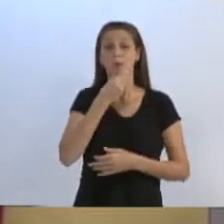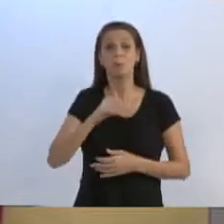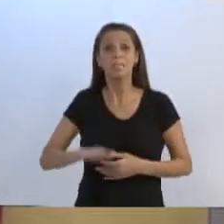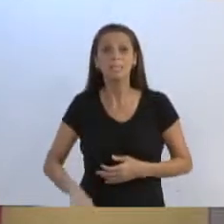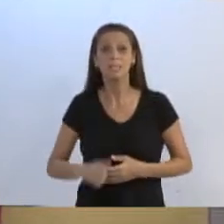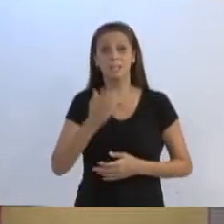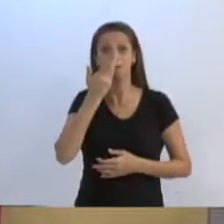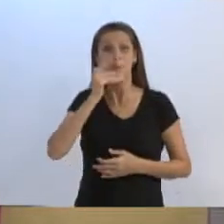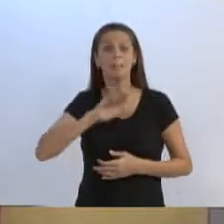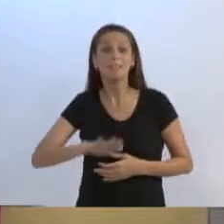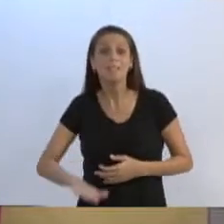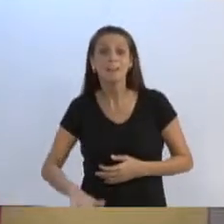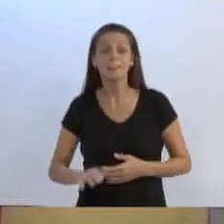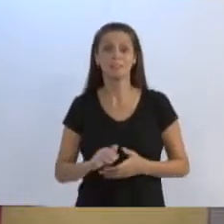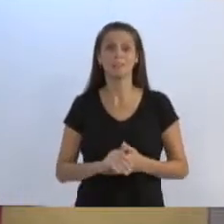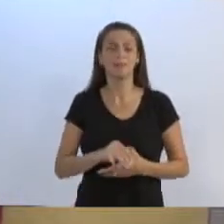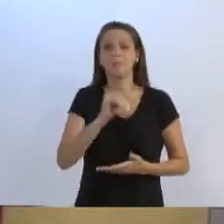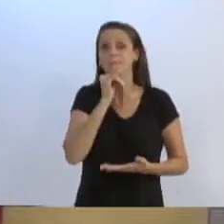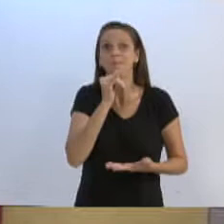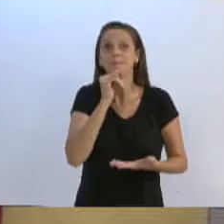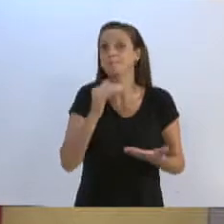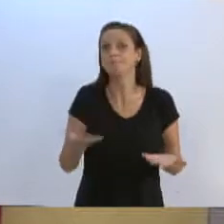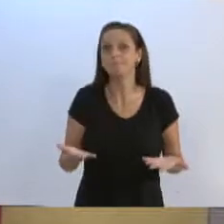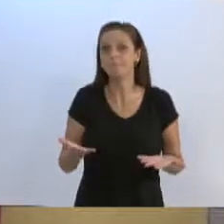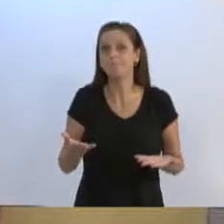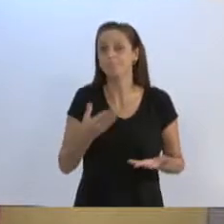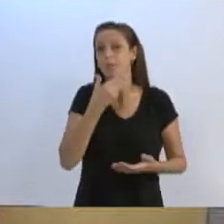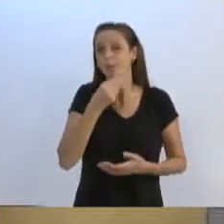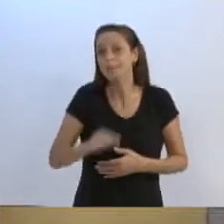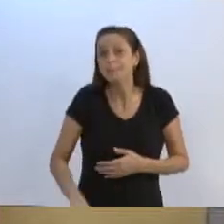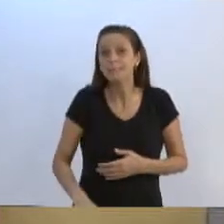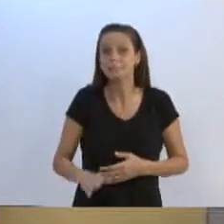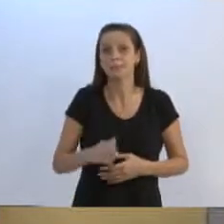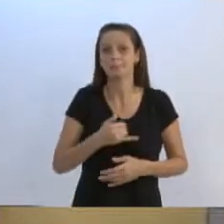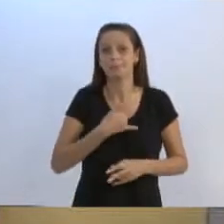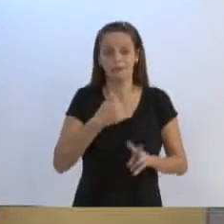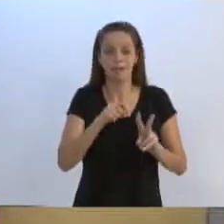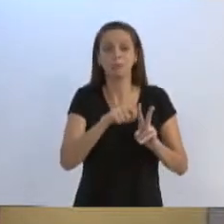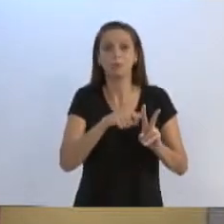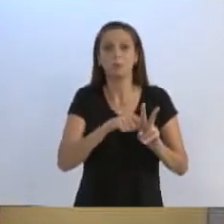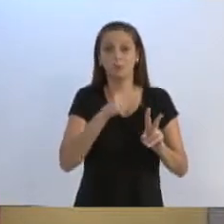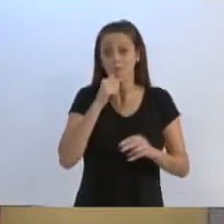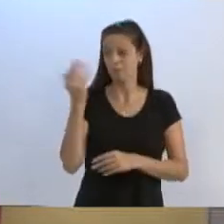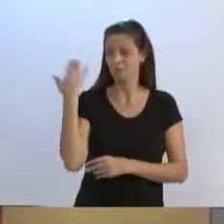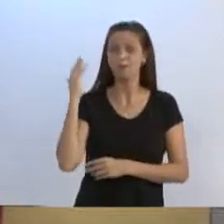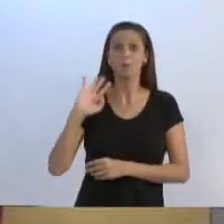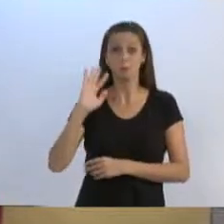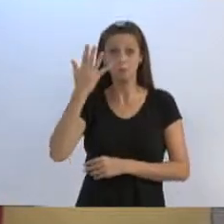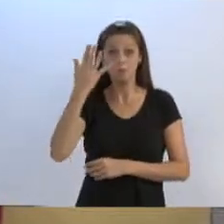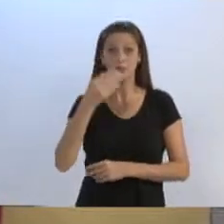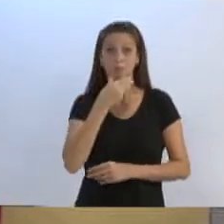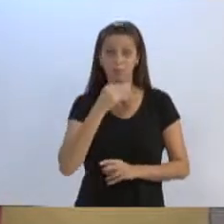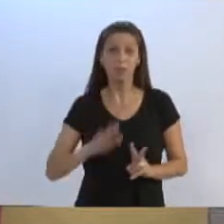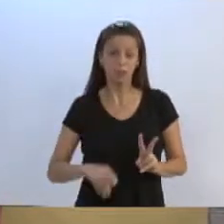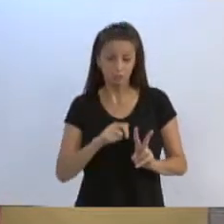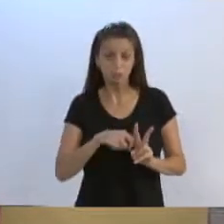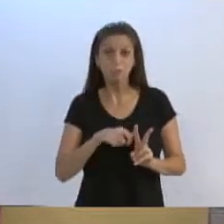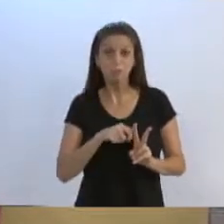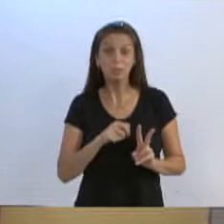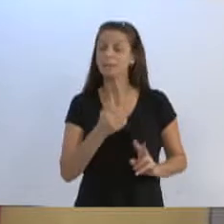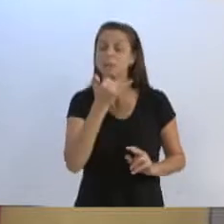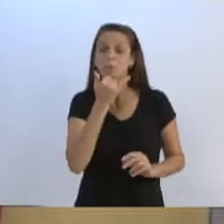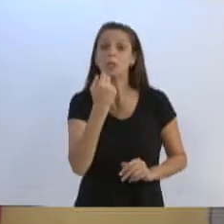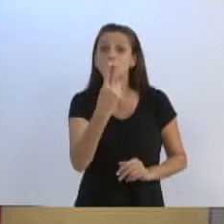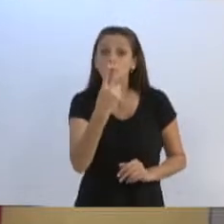por exemplo, um menino de dois aninhos de idade, como aconteceu na semana passada, disse, vereador, a mãe ficou com a